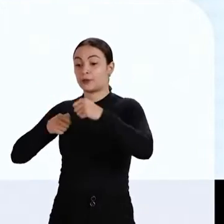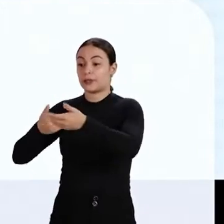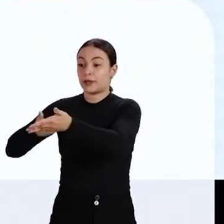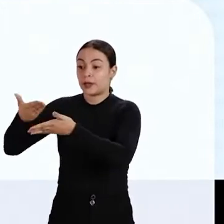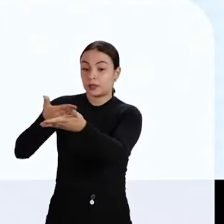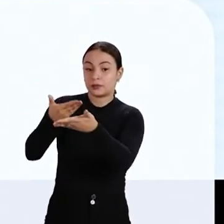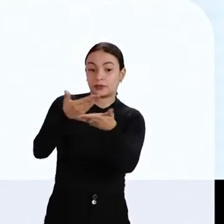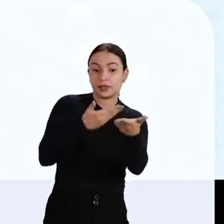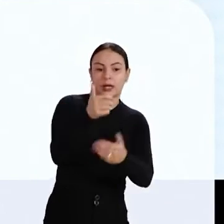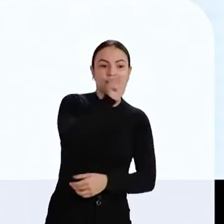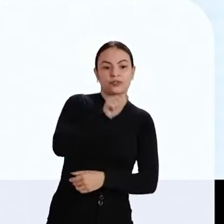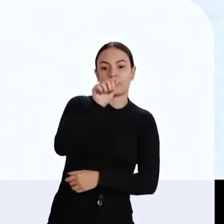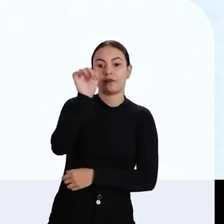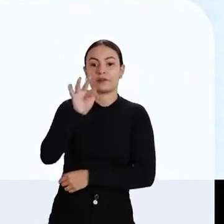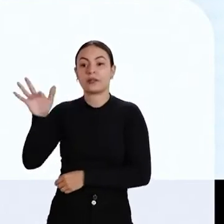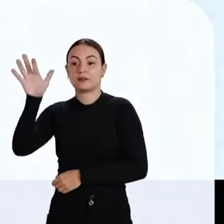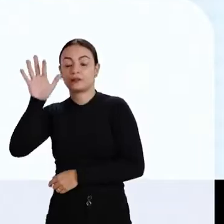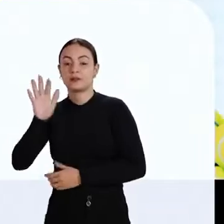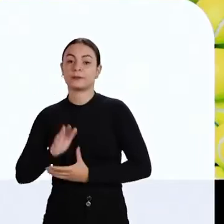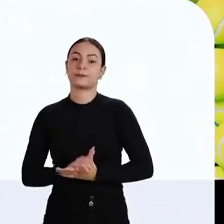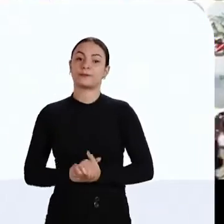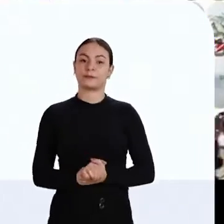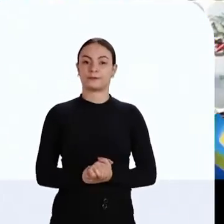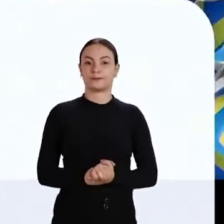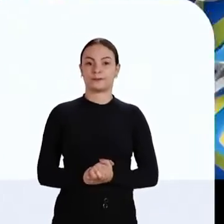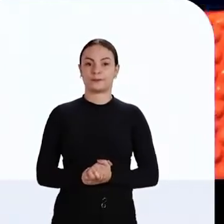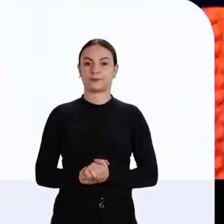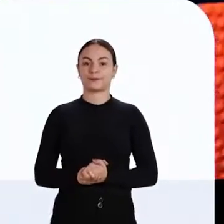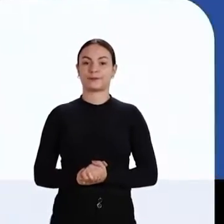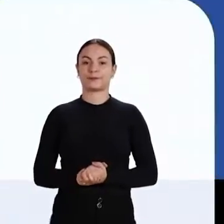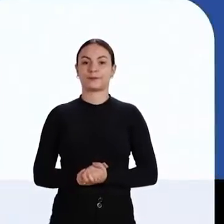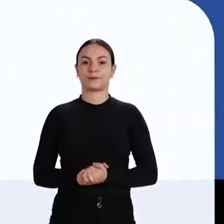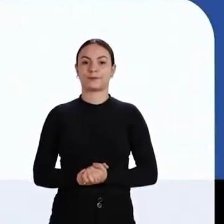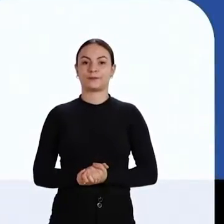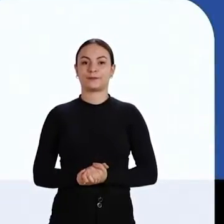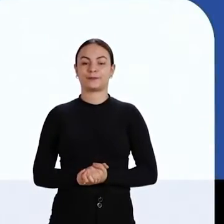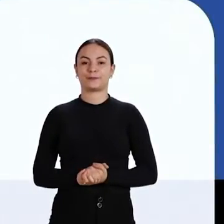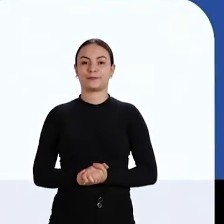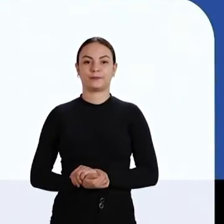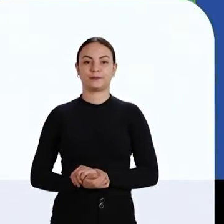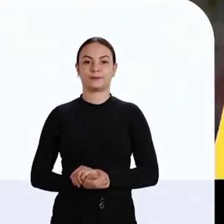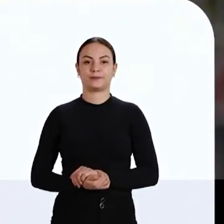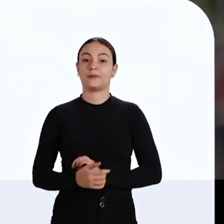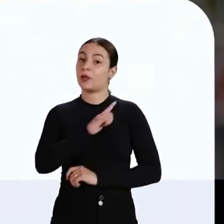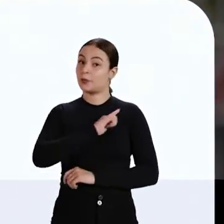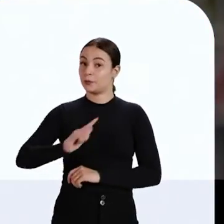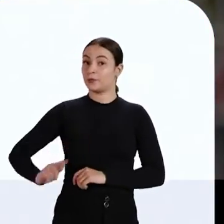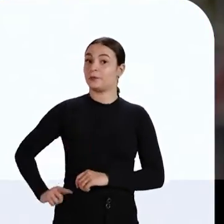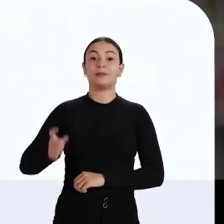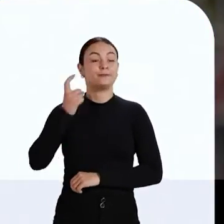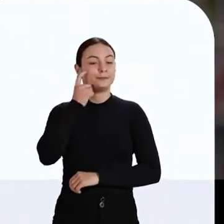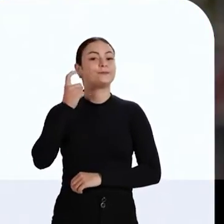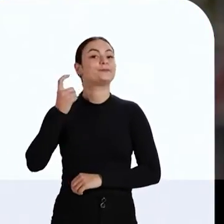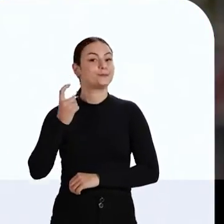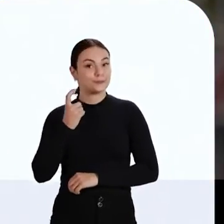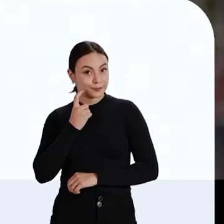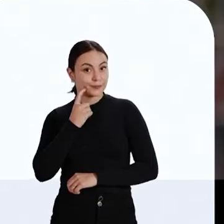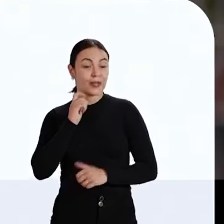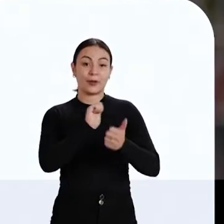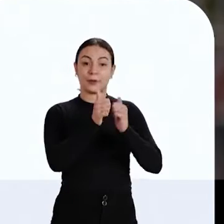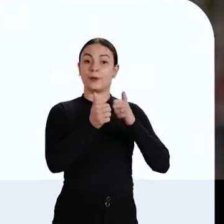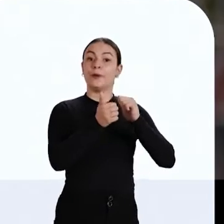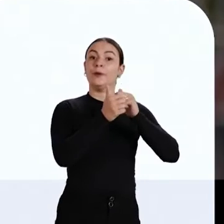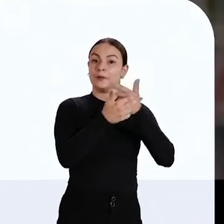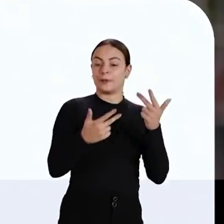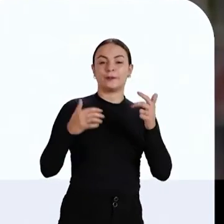associações, com quem faz o esporte no dia a Marcos Rogério, governador 22. No governo de Marcos Rogério,